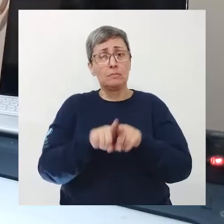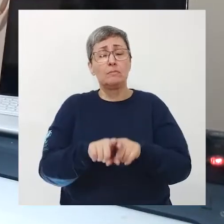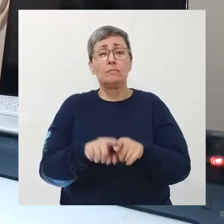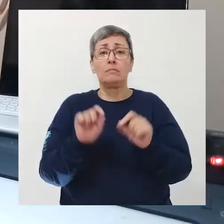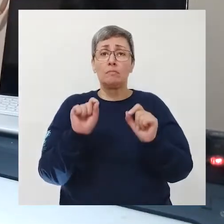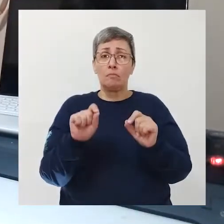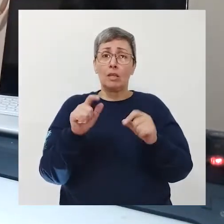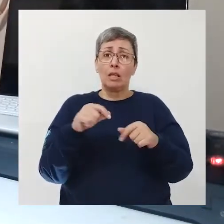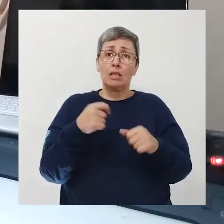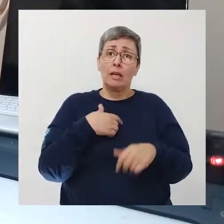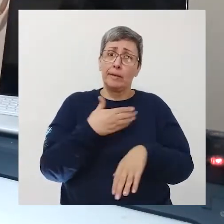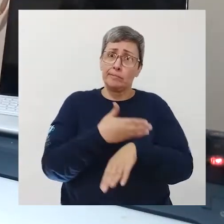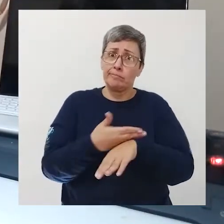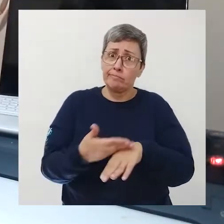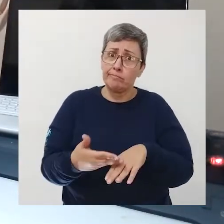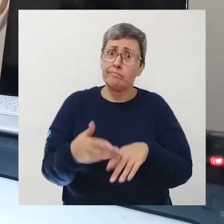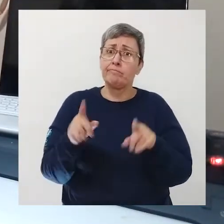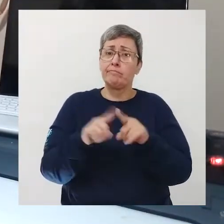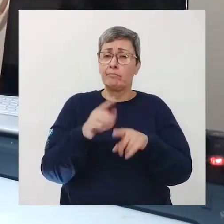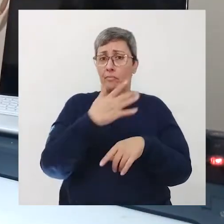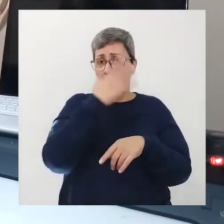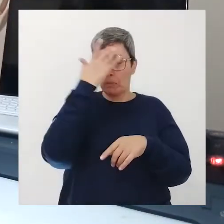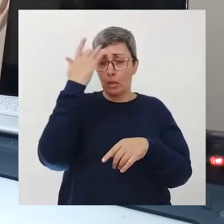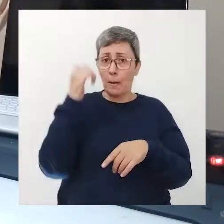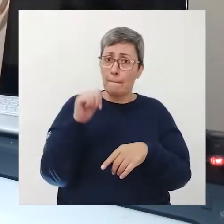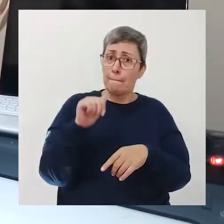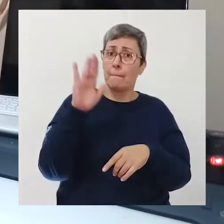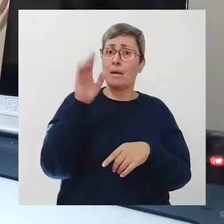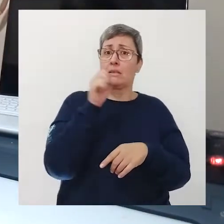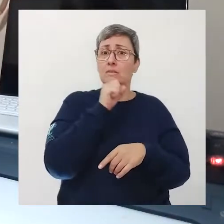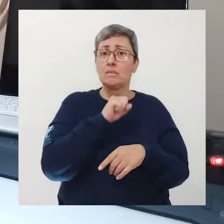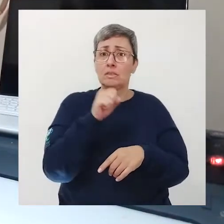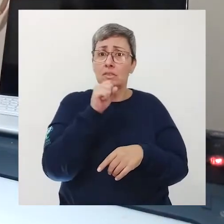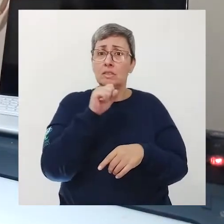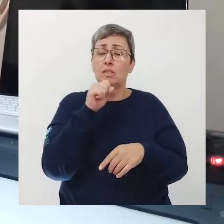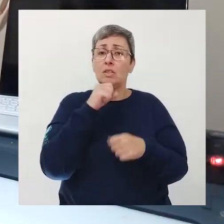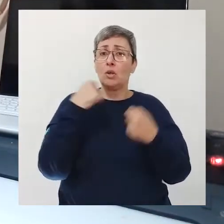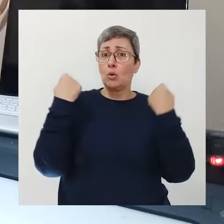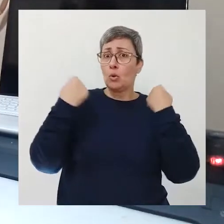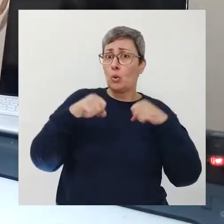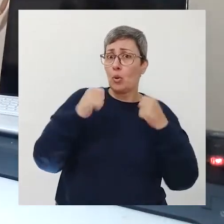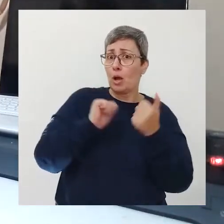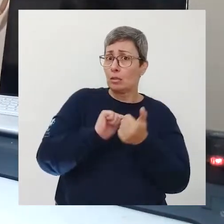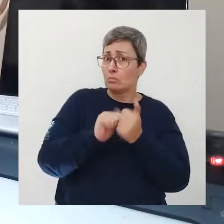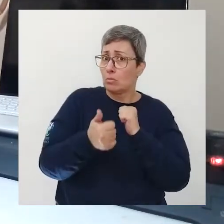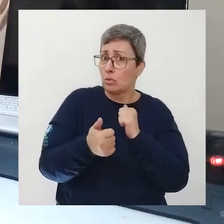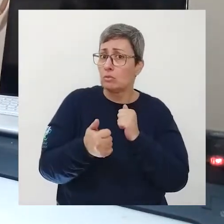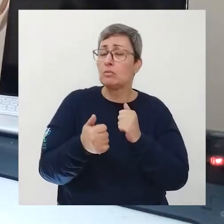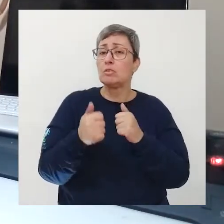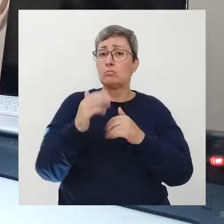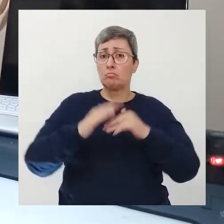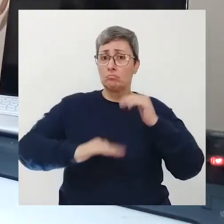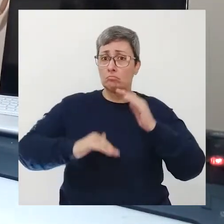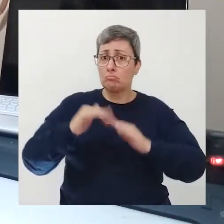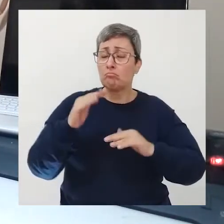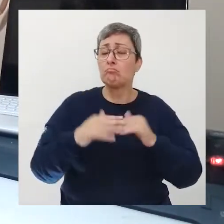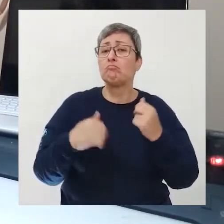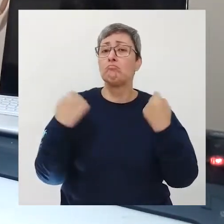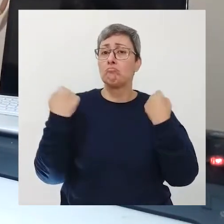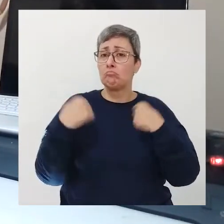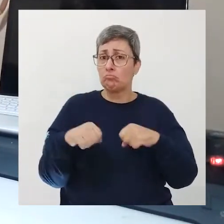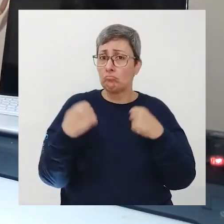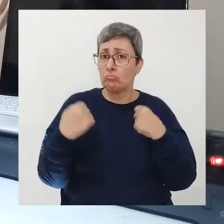e é muito comum vermos pessoas mais idosas praticando esportes por exemplo exercícios